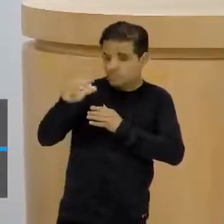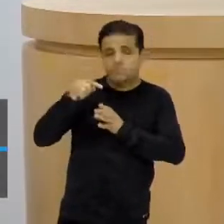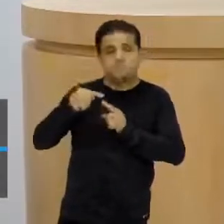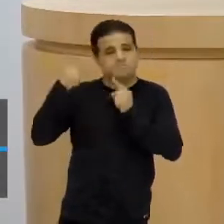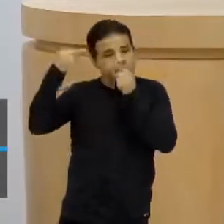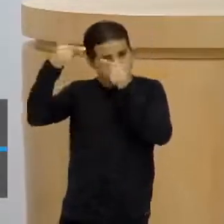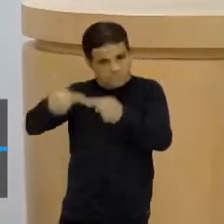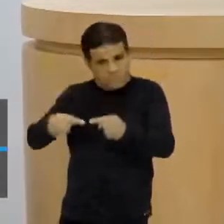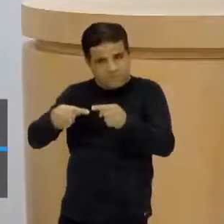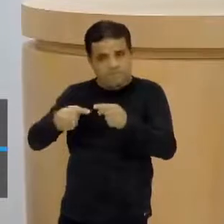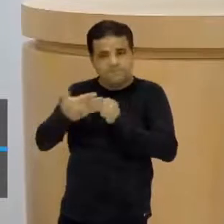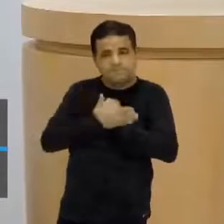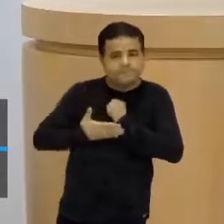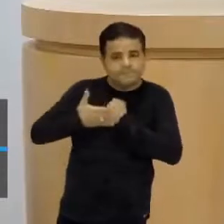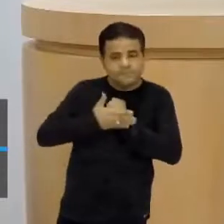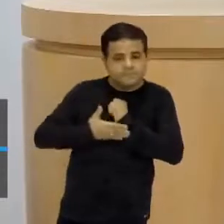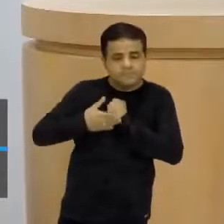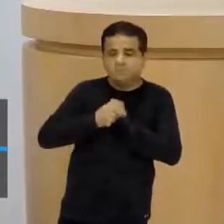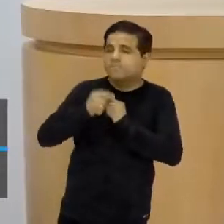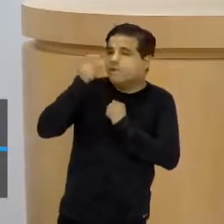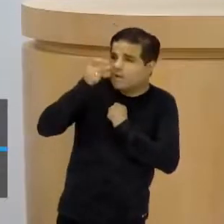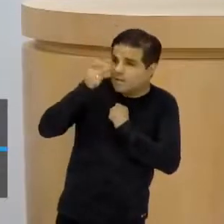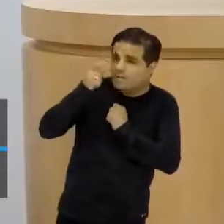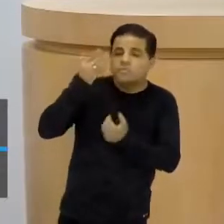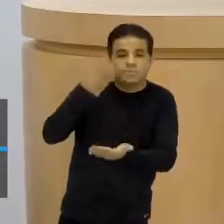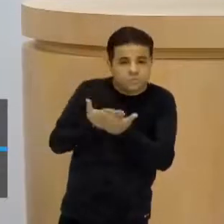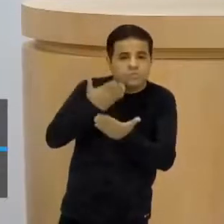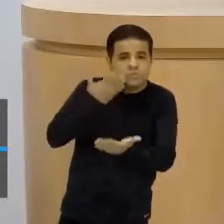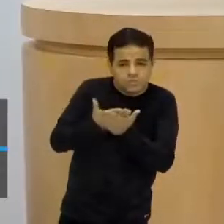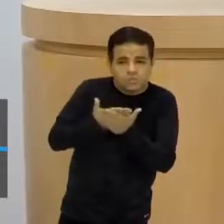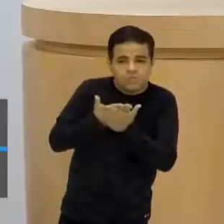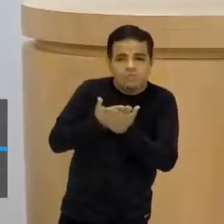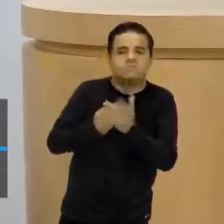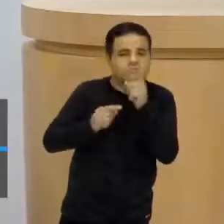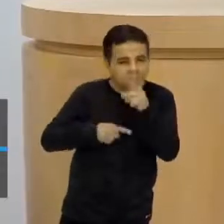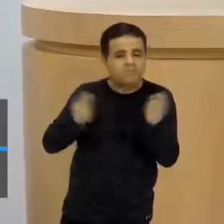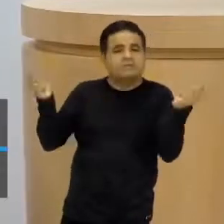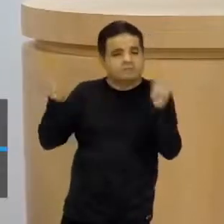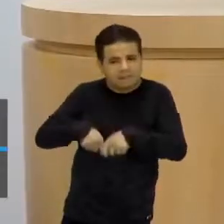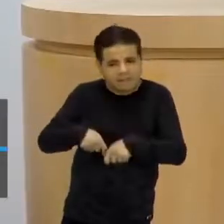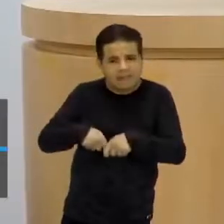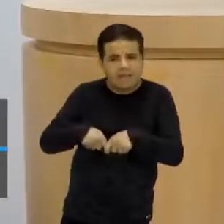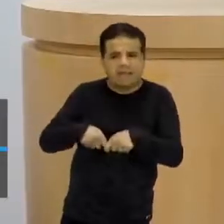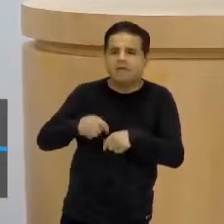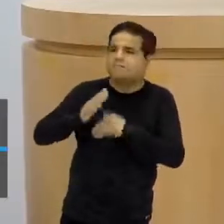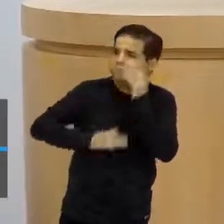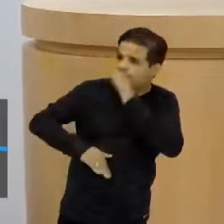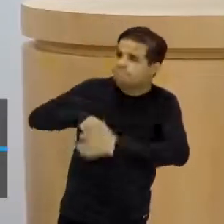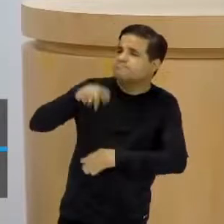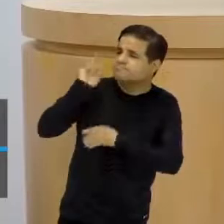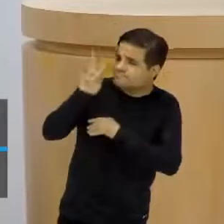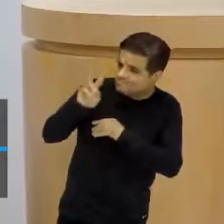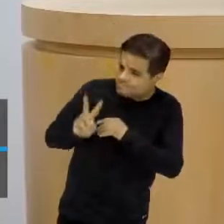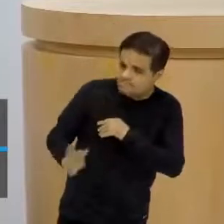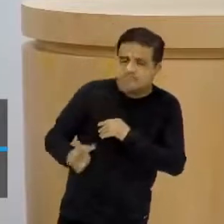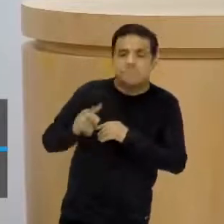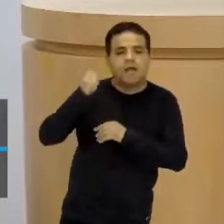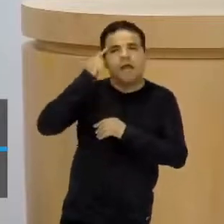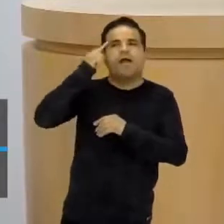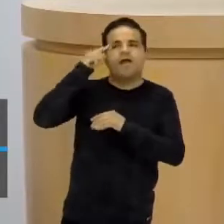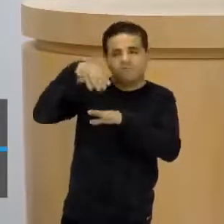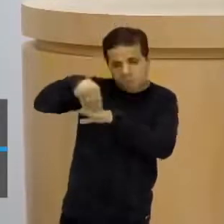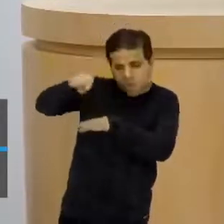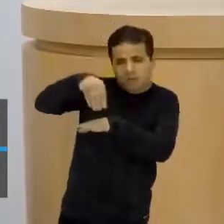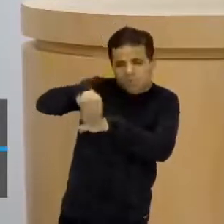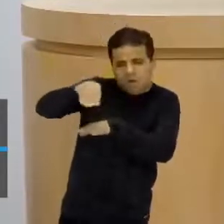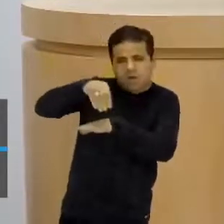isso. Baseado em quê? Dá uma olhadinha nos estudos, porque nos estudos mesmo você pode tirar alguns argumentos. Olha aí, aprofitando, dando